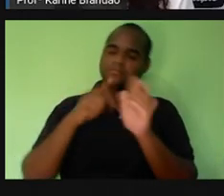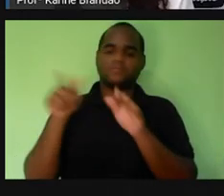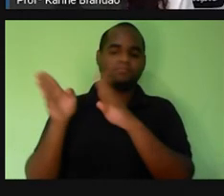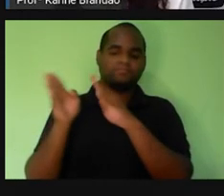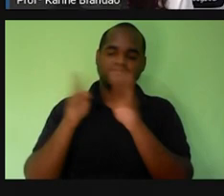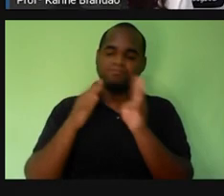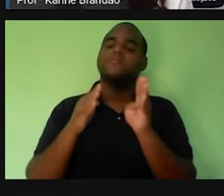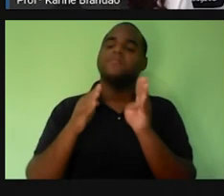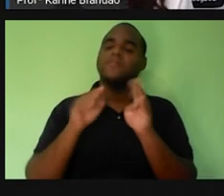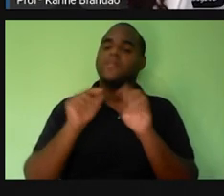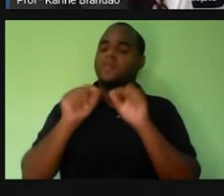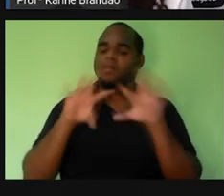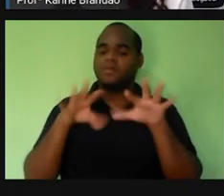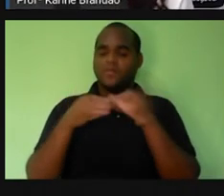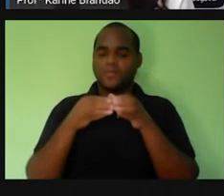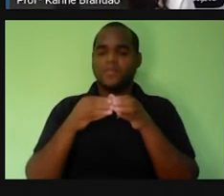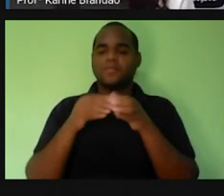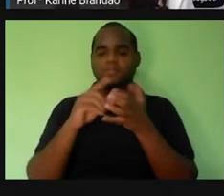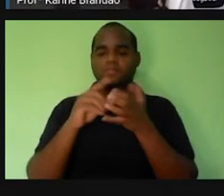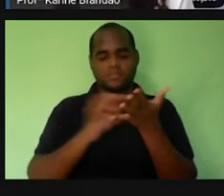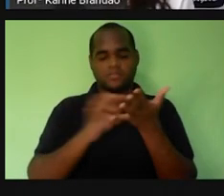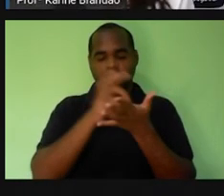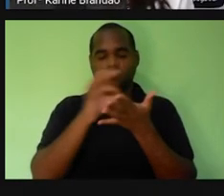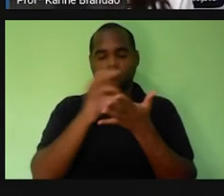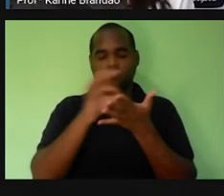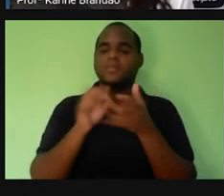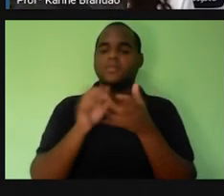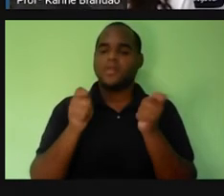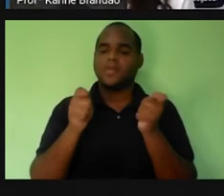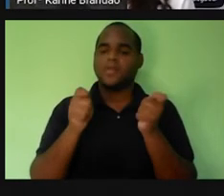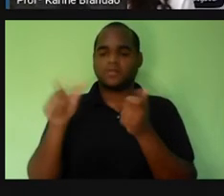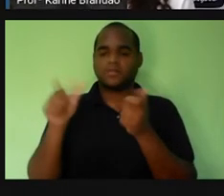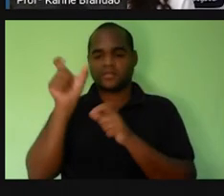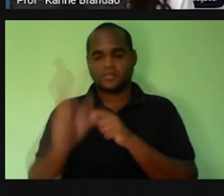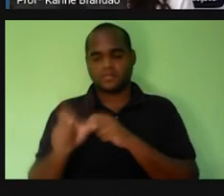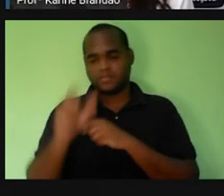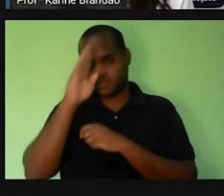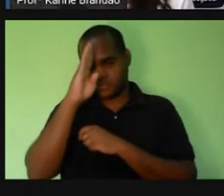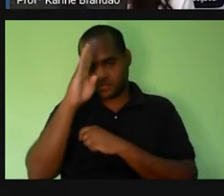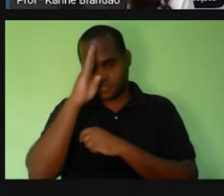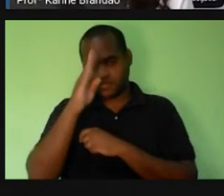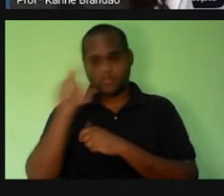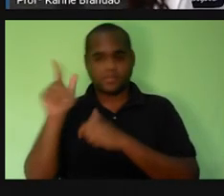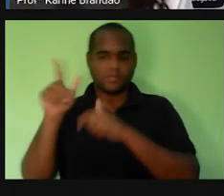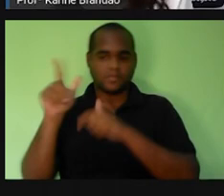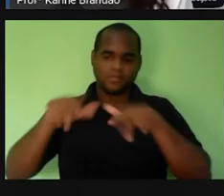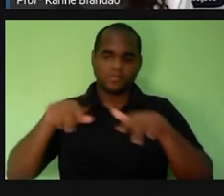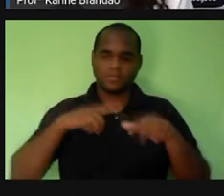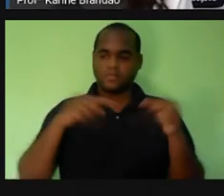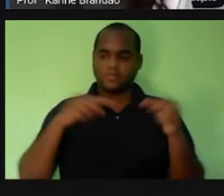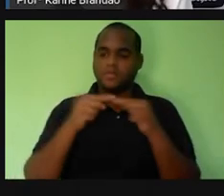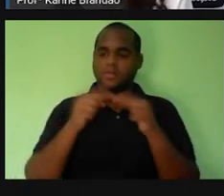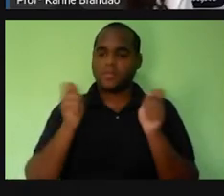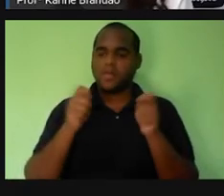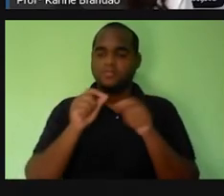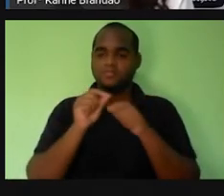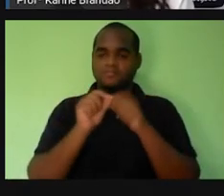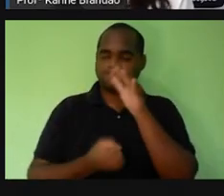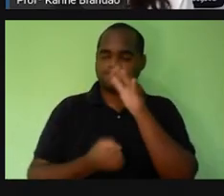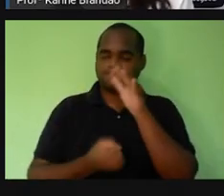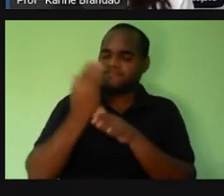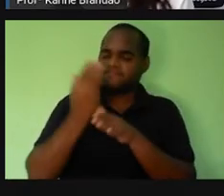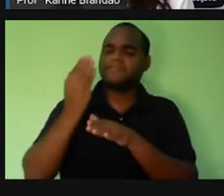um conjunto de células com uma função determinada, com uma função específica, vai se formar um tecido.